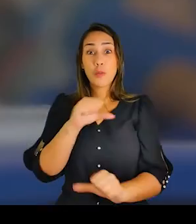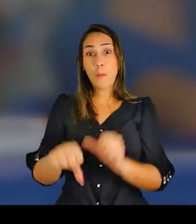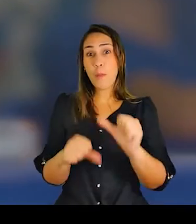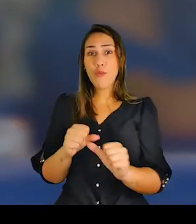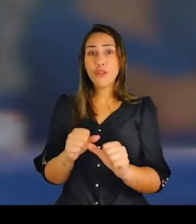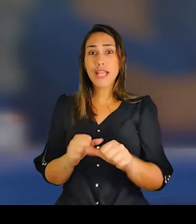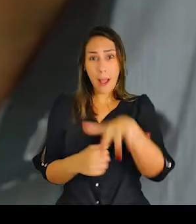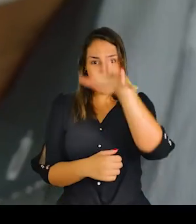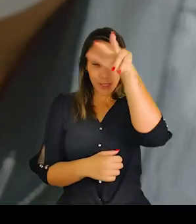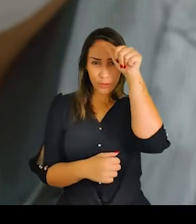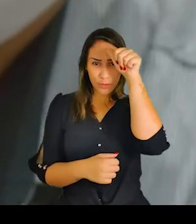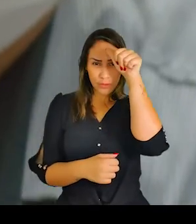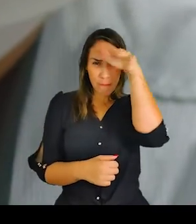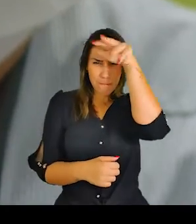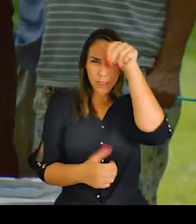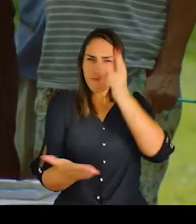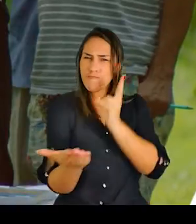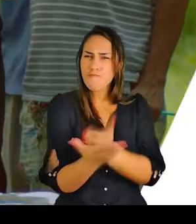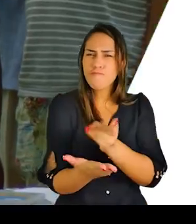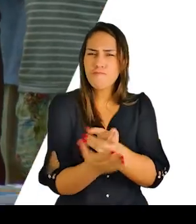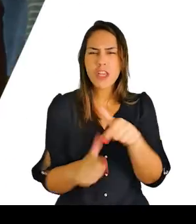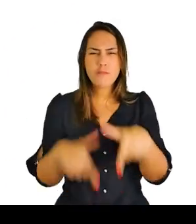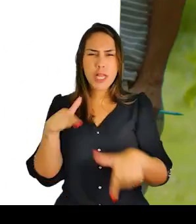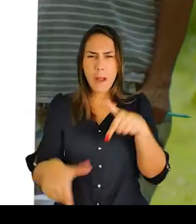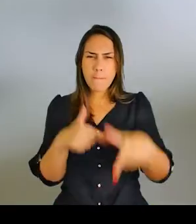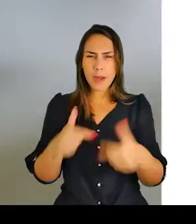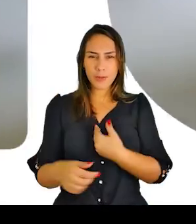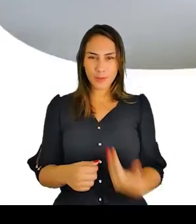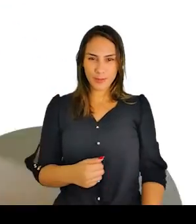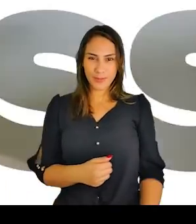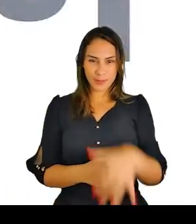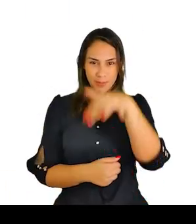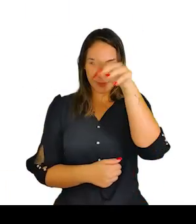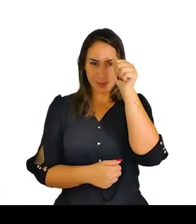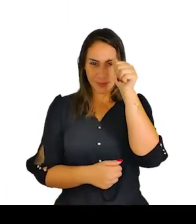transformar nosso estado e Mato Grosso segue trabalhando por isso. O Governo de Mato Grosso. O